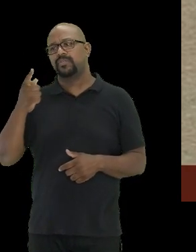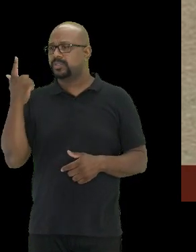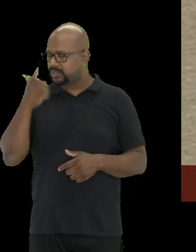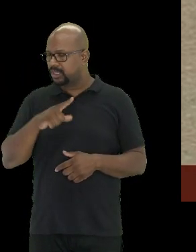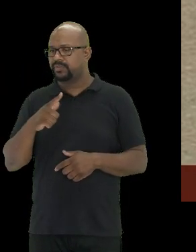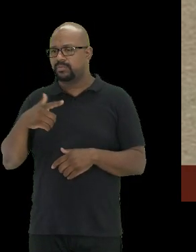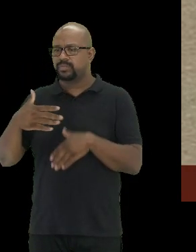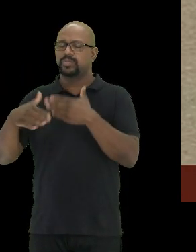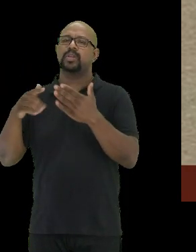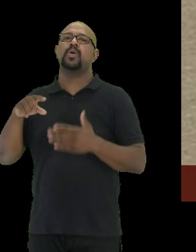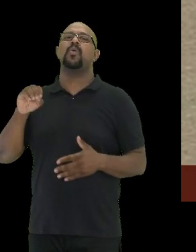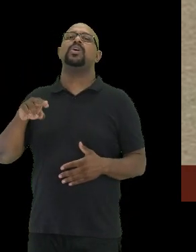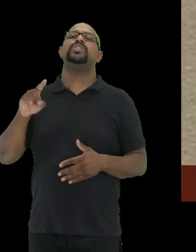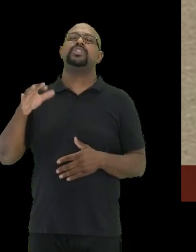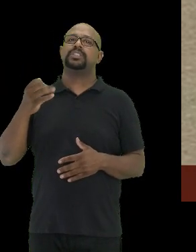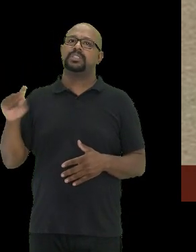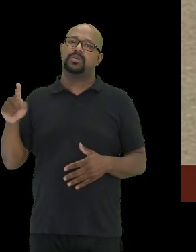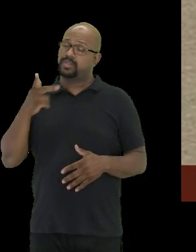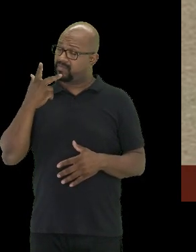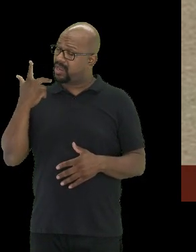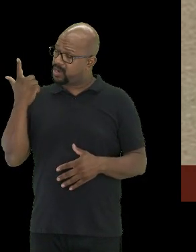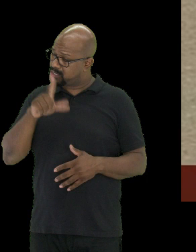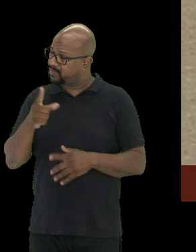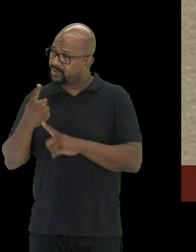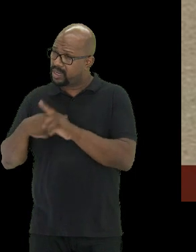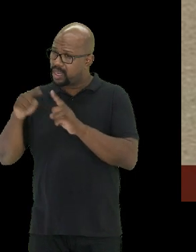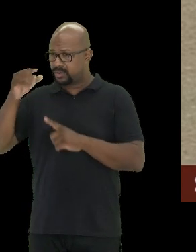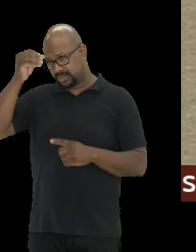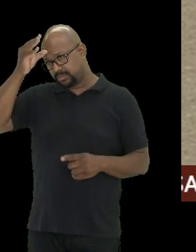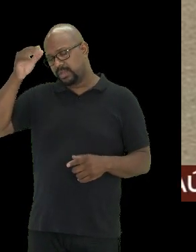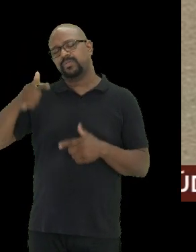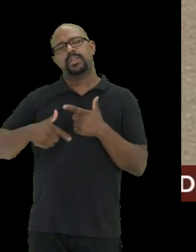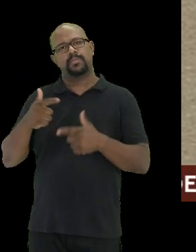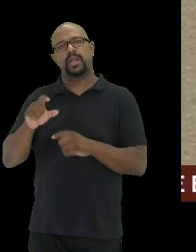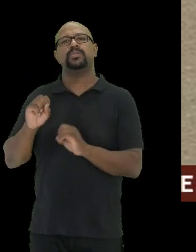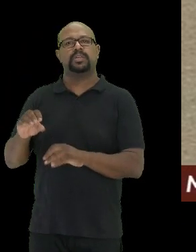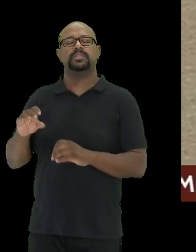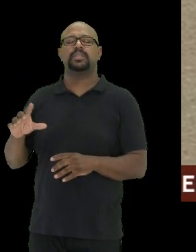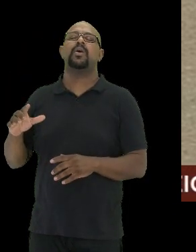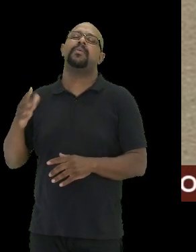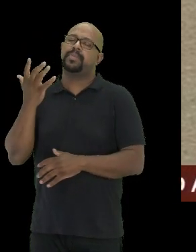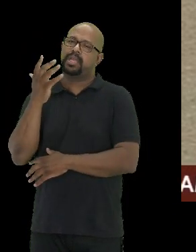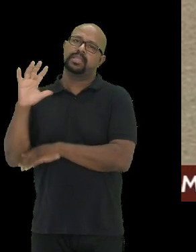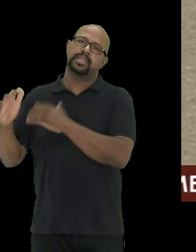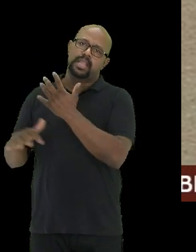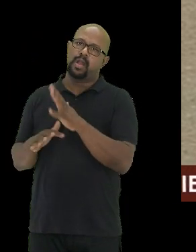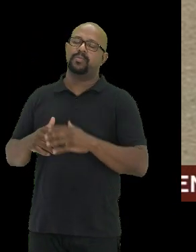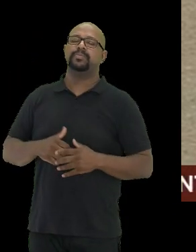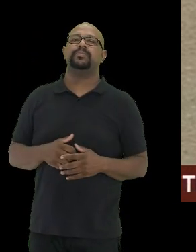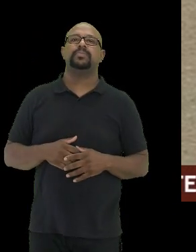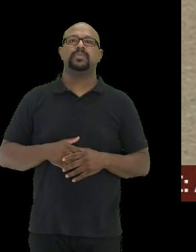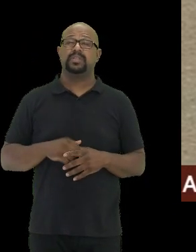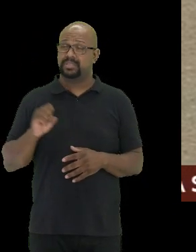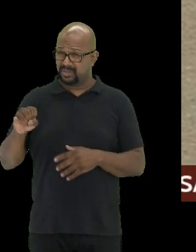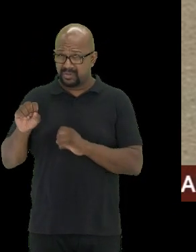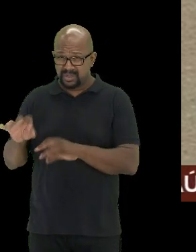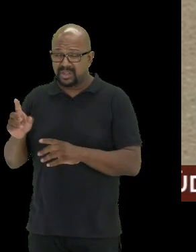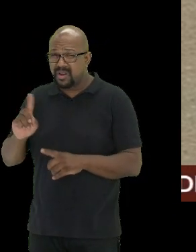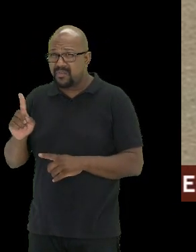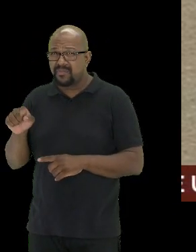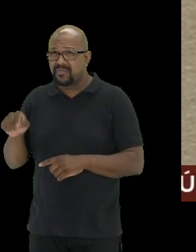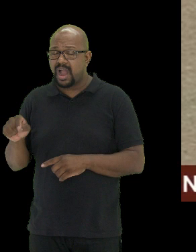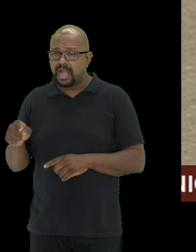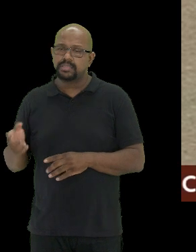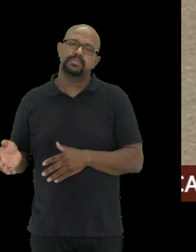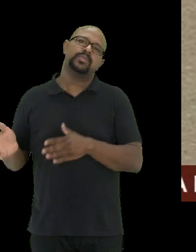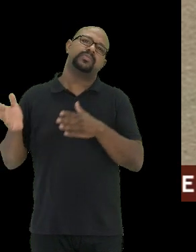ganho de conhecimento. Então, se eu tive um ganho de conhecimento eu fiz um trabalho de educação ambiental. Quando eu não faço isso eu posso